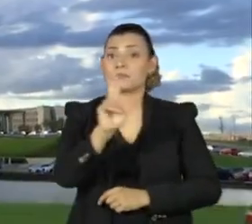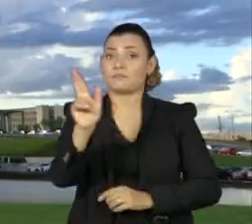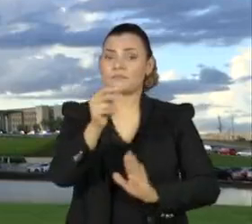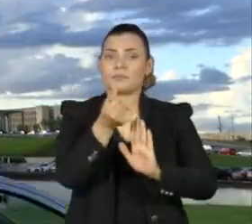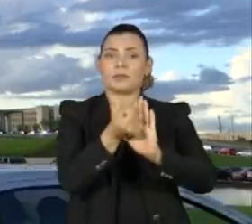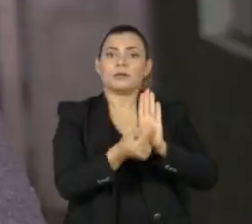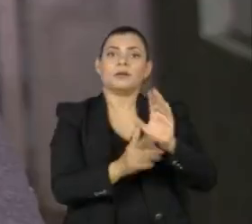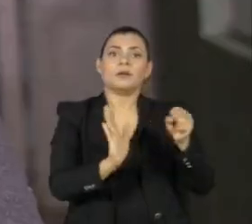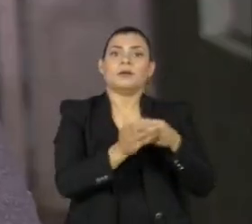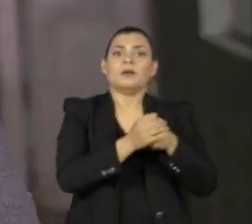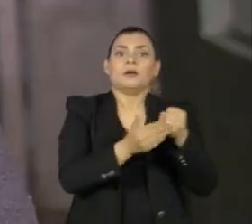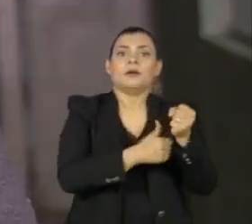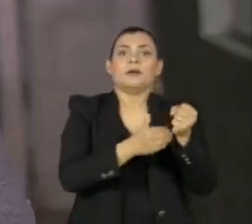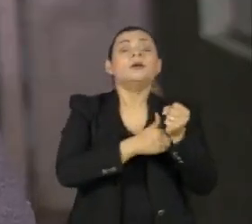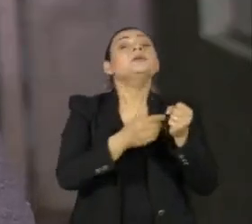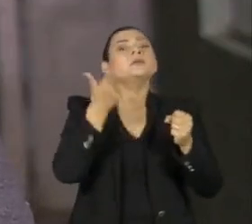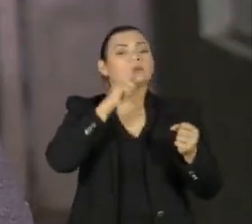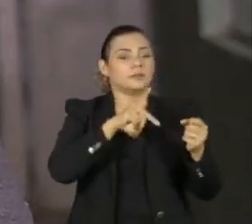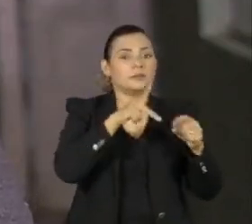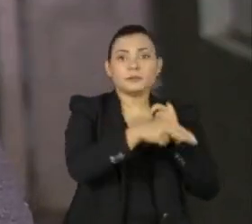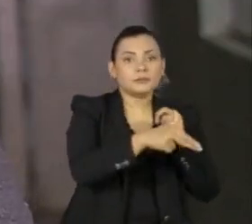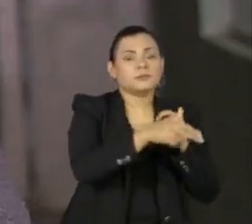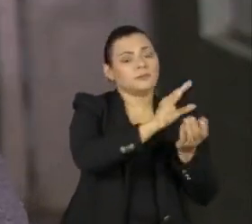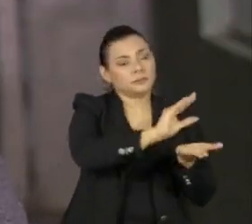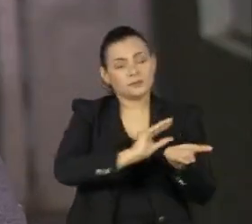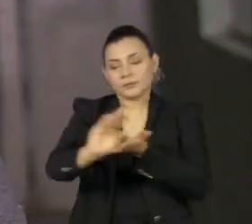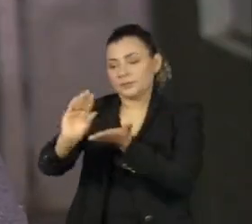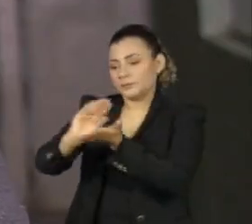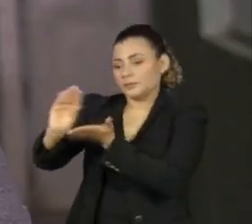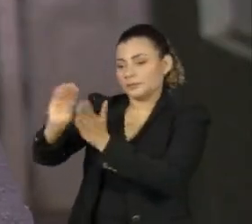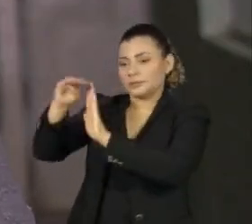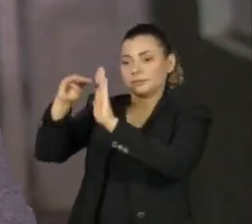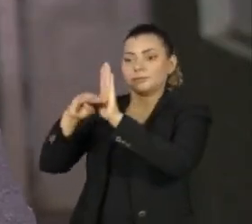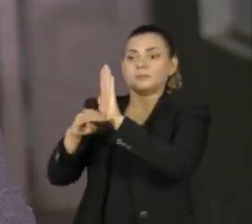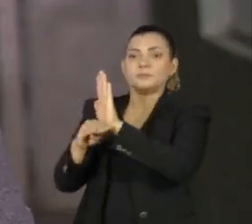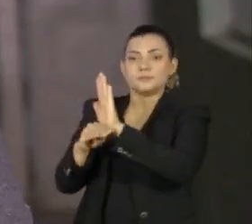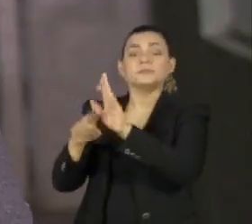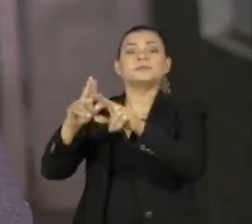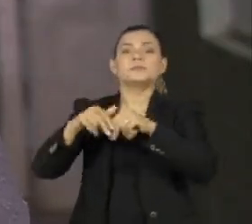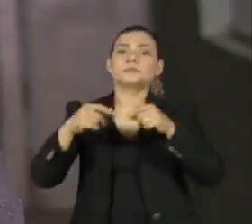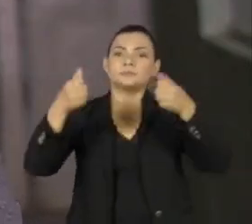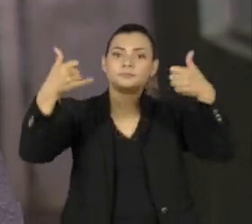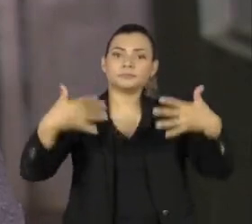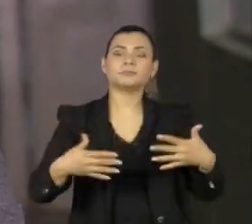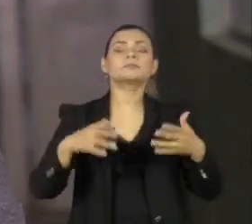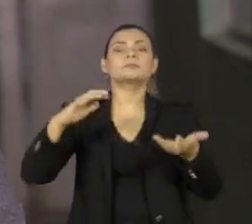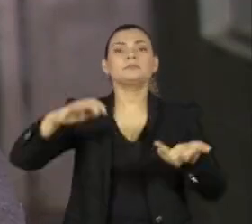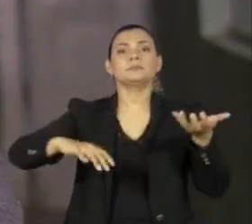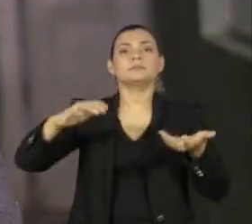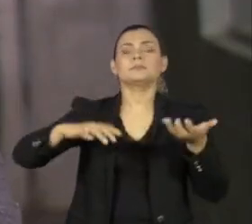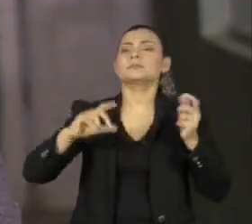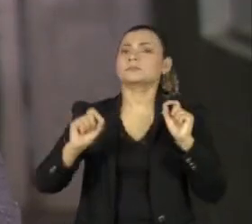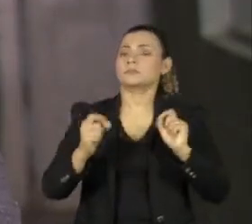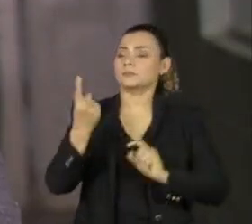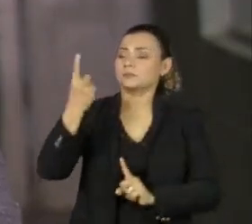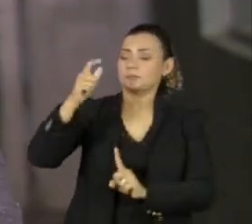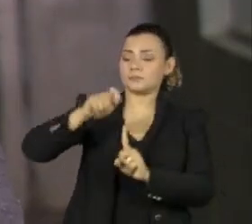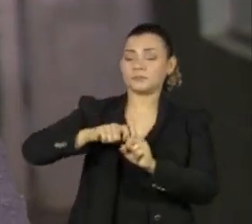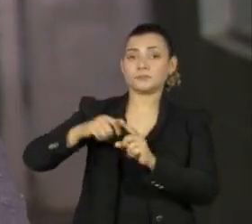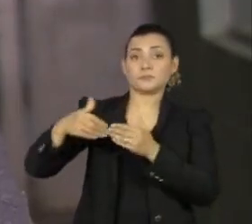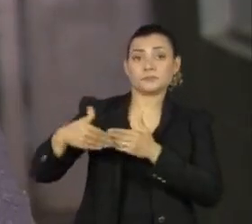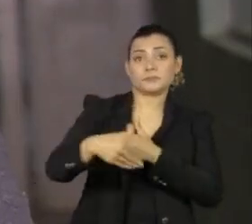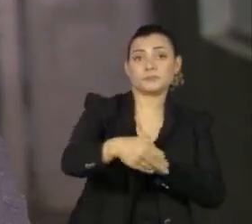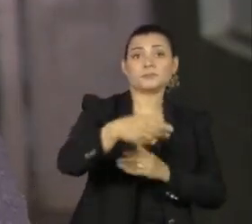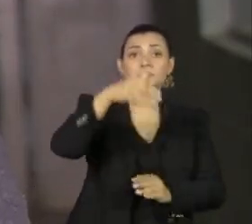orçamento secreto. Boa parte das verbas vai irrigar as emendas dos congressistas aliados a menos de um mês das